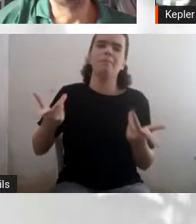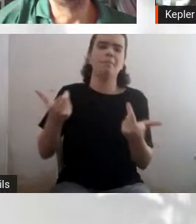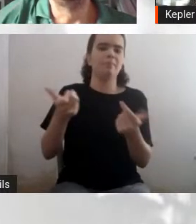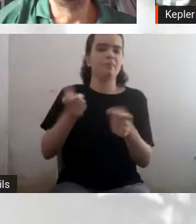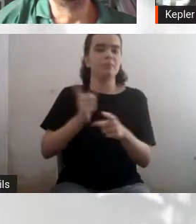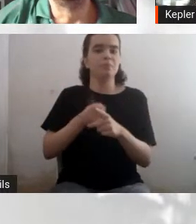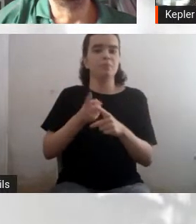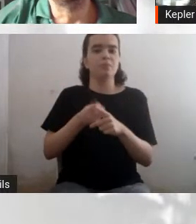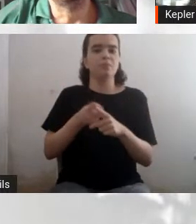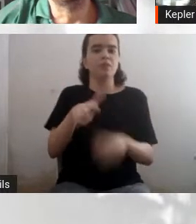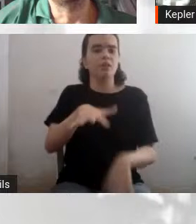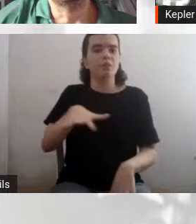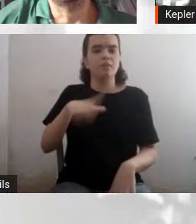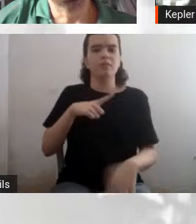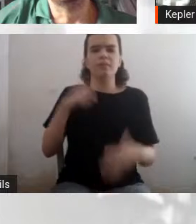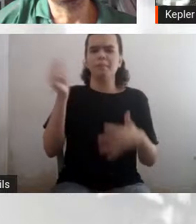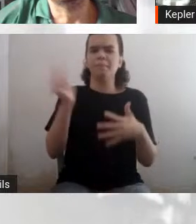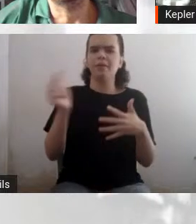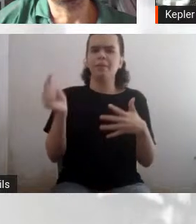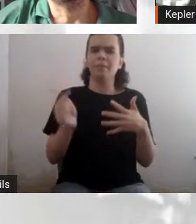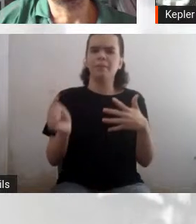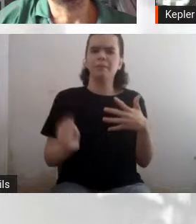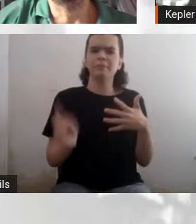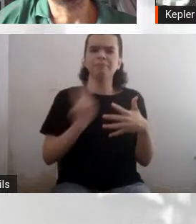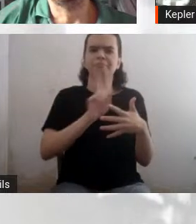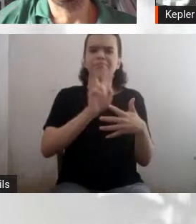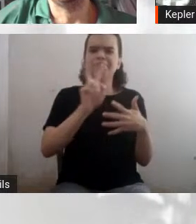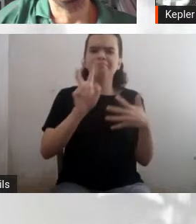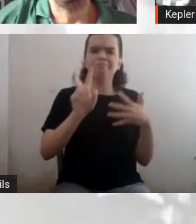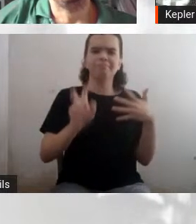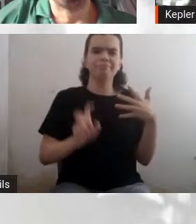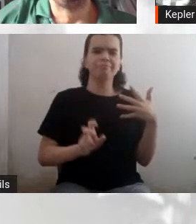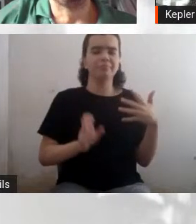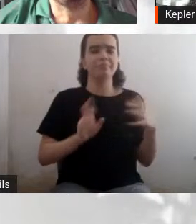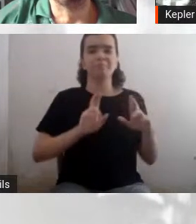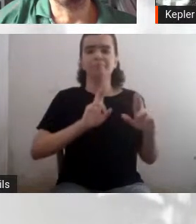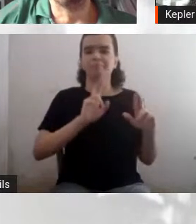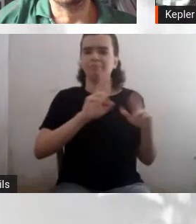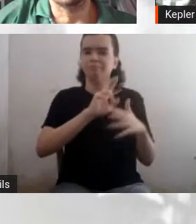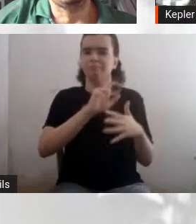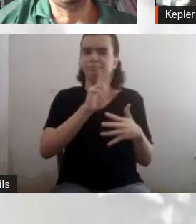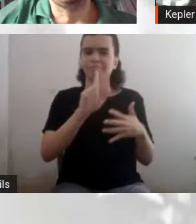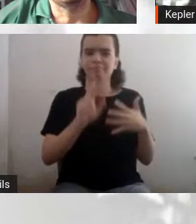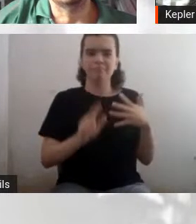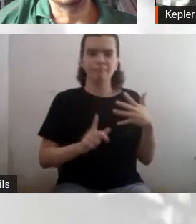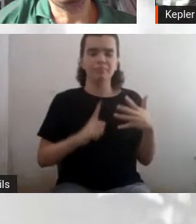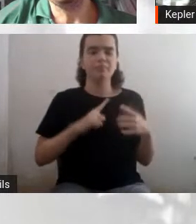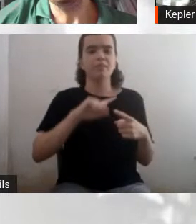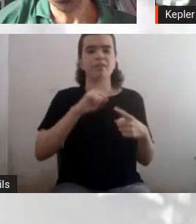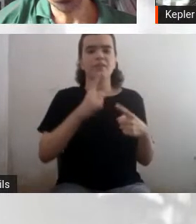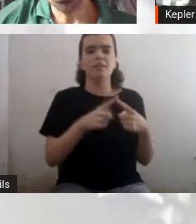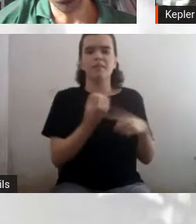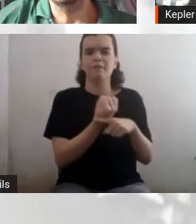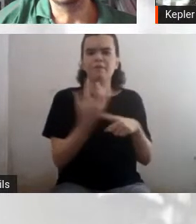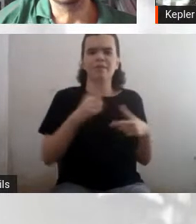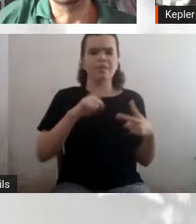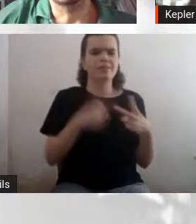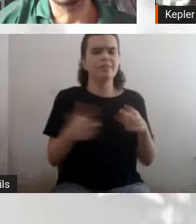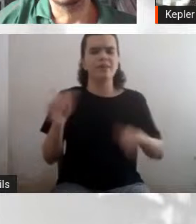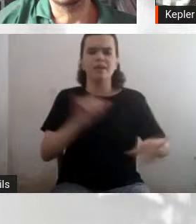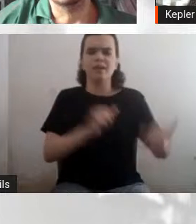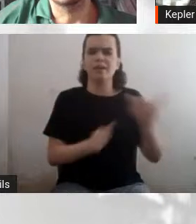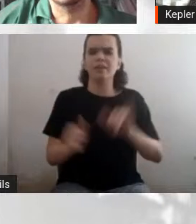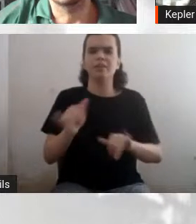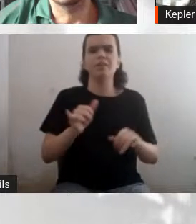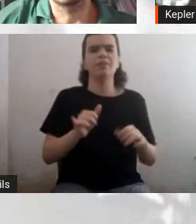a gente faz muitas coisas diferentes, né? Tem física, química, em particular, da parte que eu faço que é espectroscopia, física